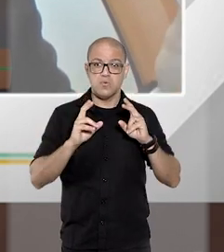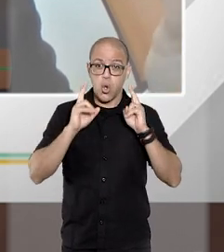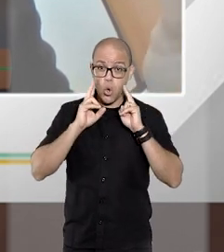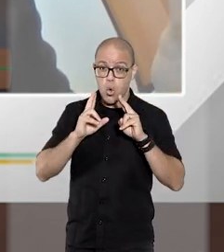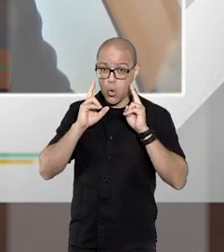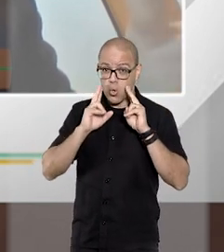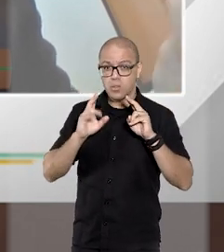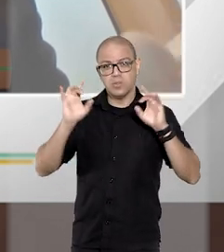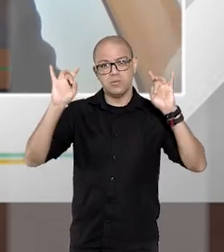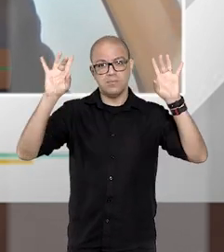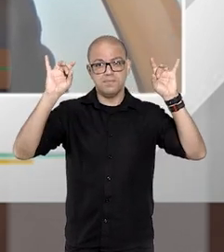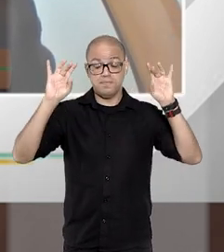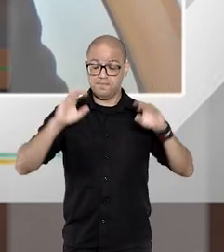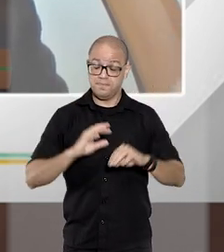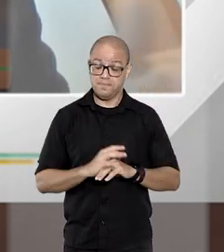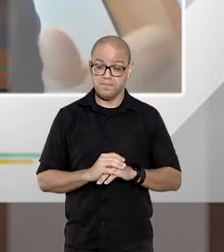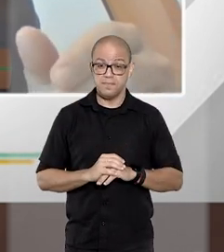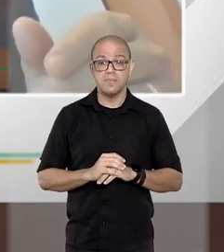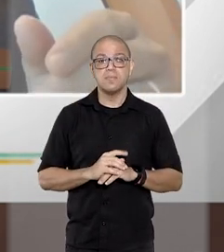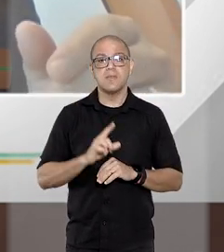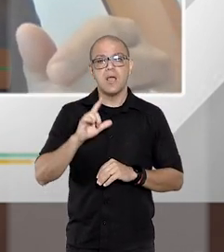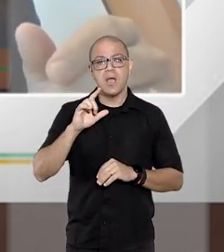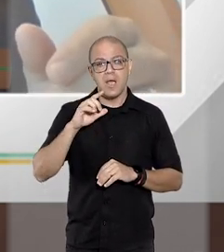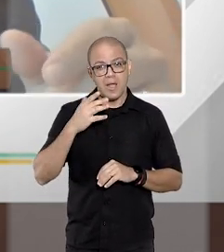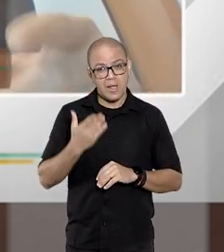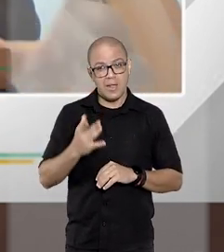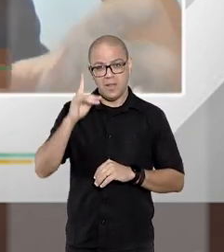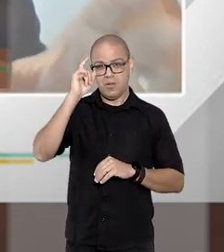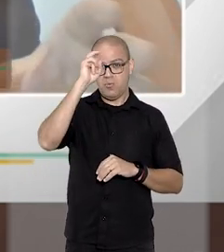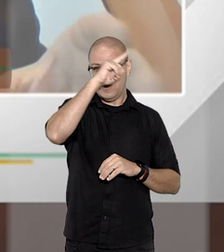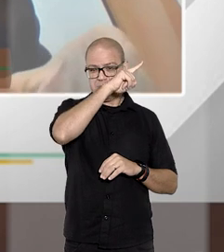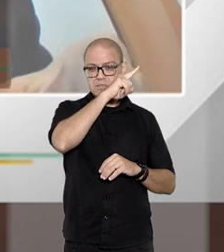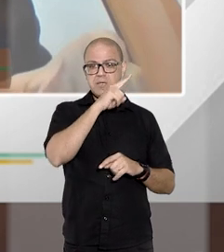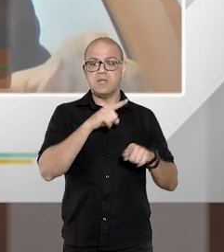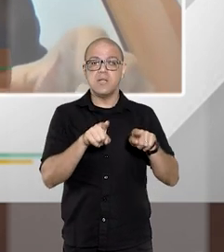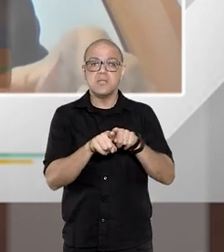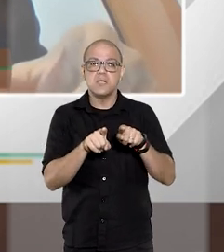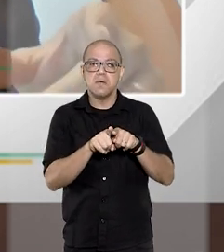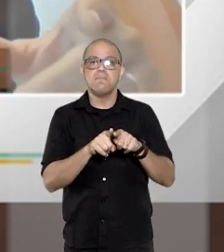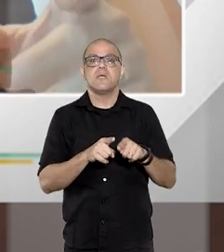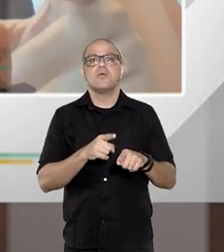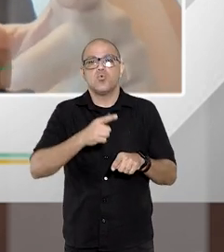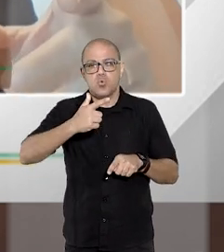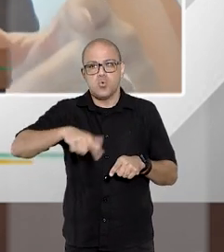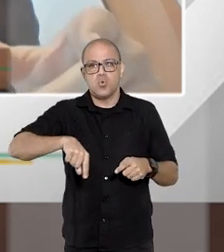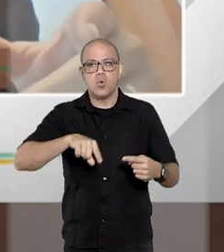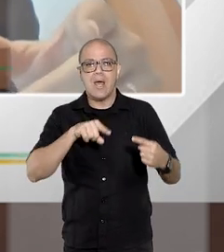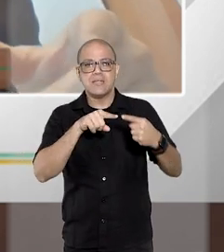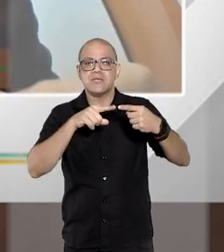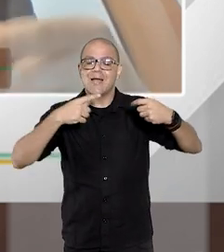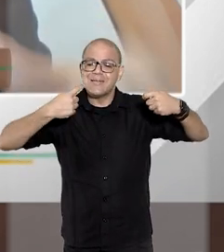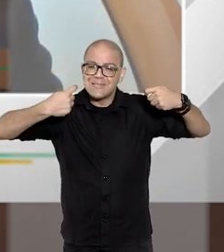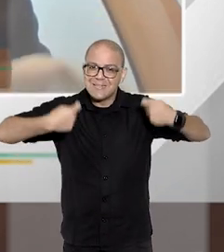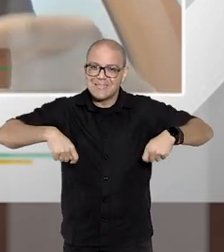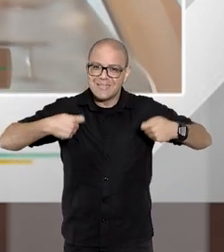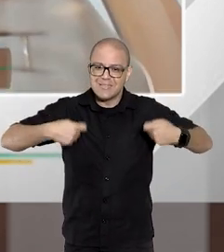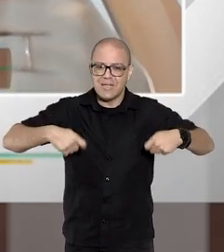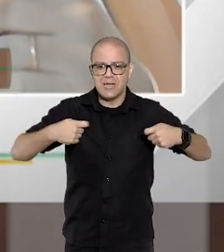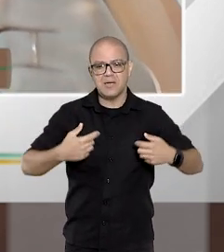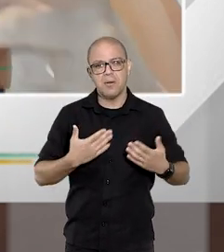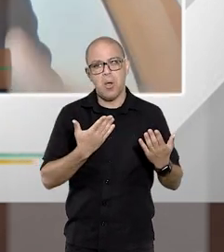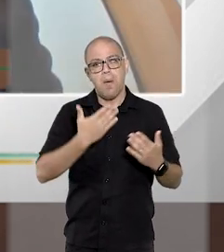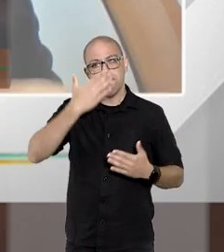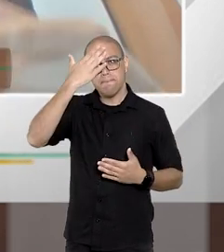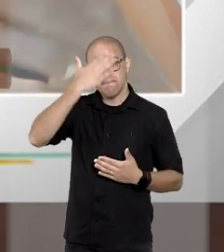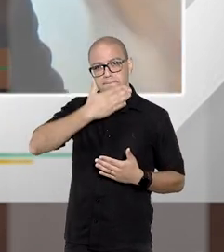do Juizado Especial Cível a questão da complexidade ligar também a questão da necessidade de